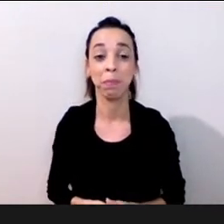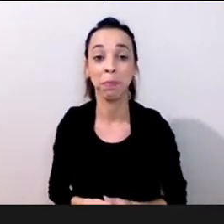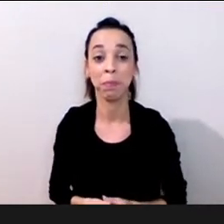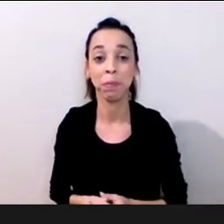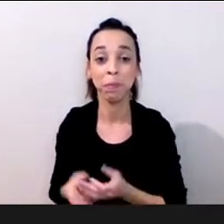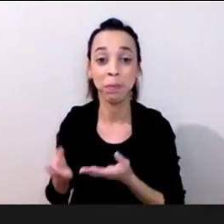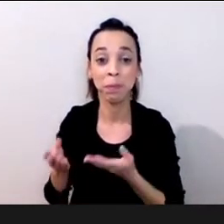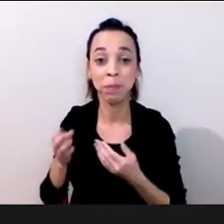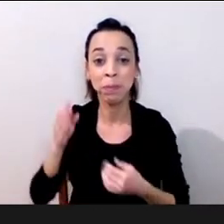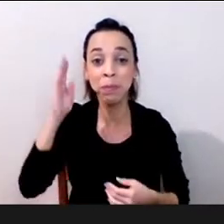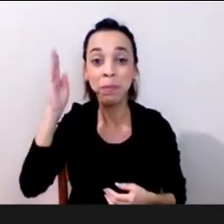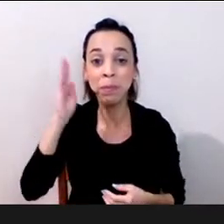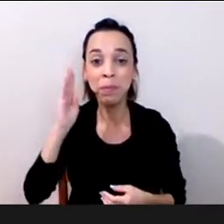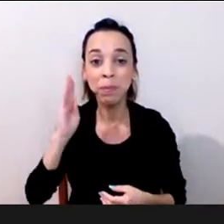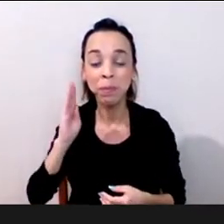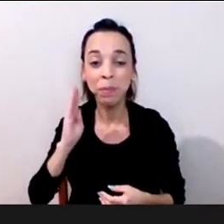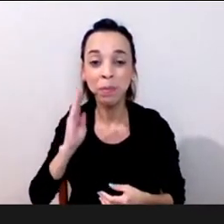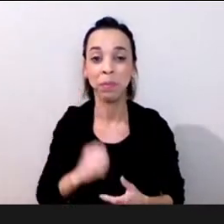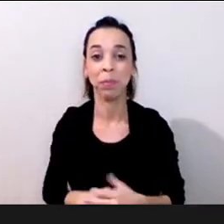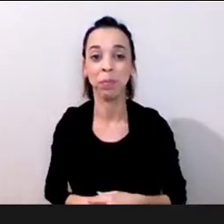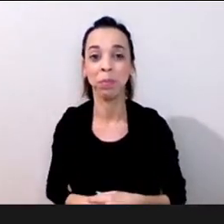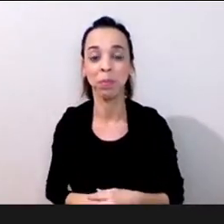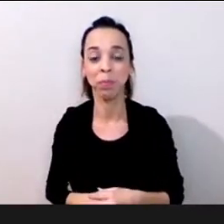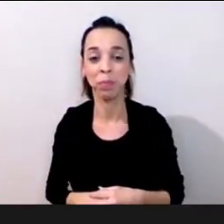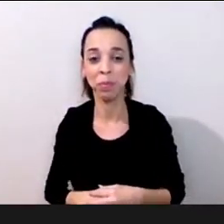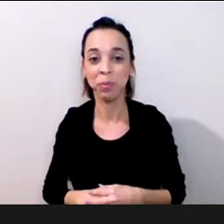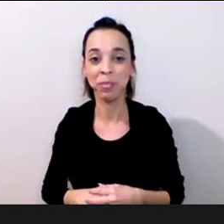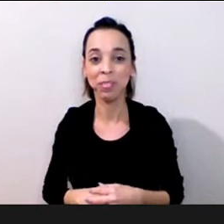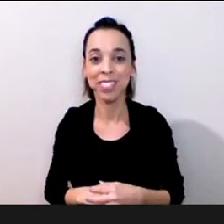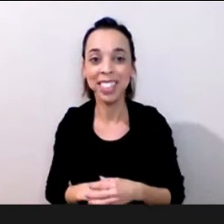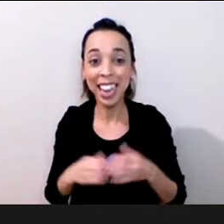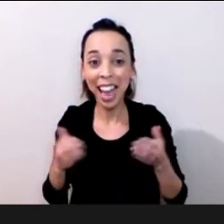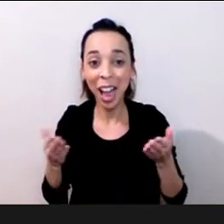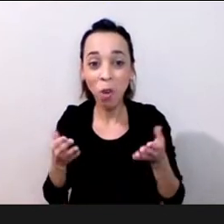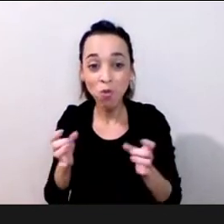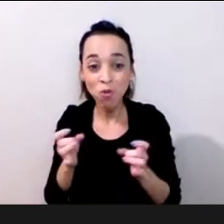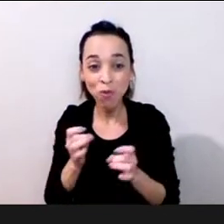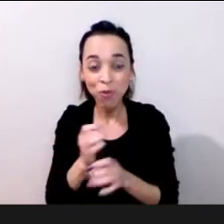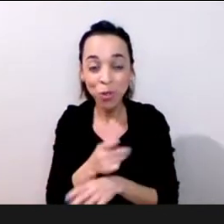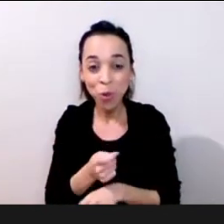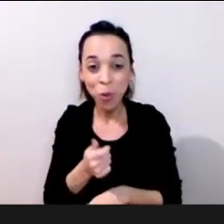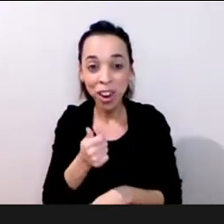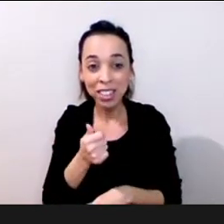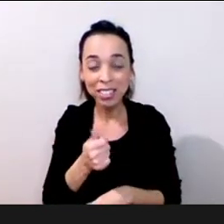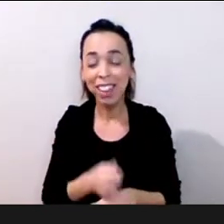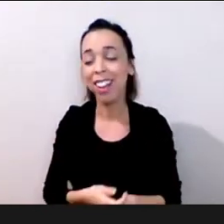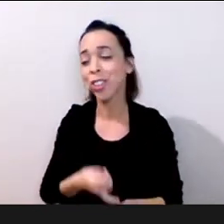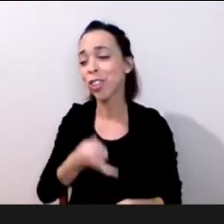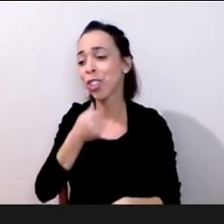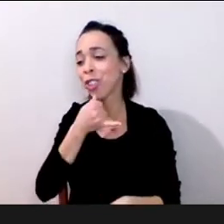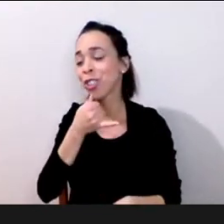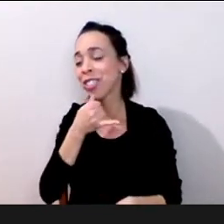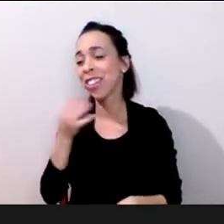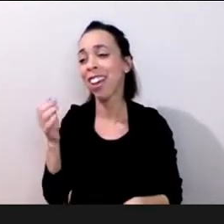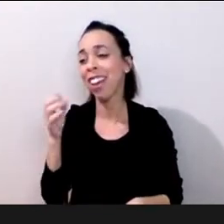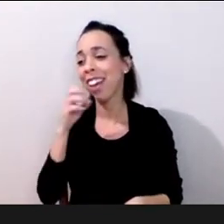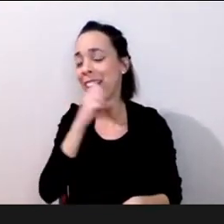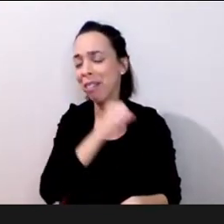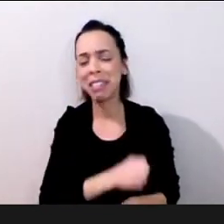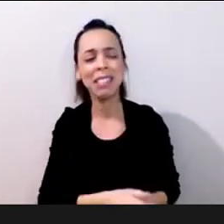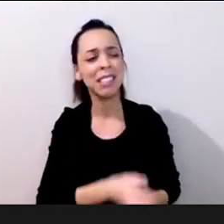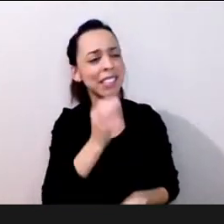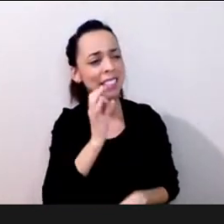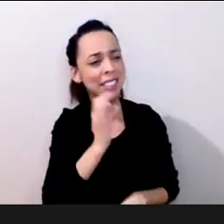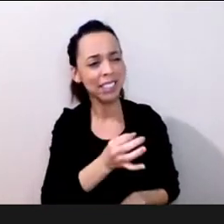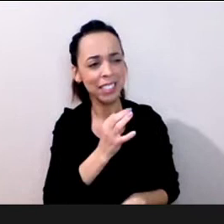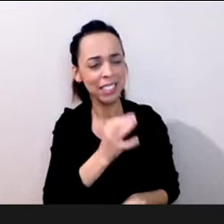estou entendendo que são as nossas colocações finais isso infelizmente passa muito rápido voa passa muito rápido